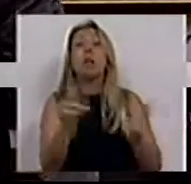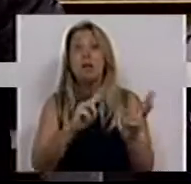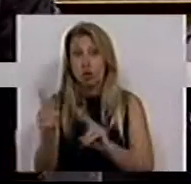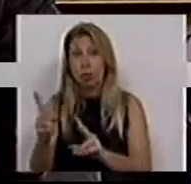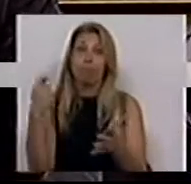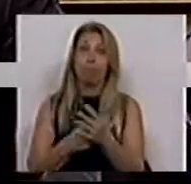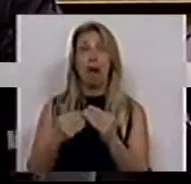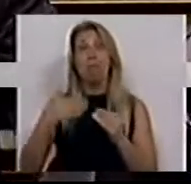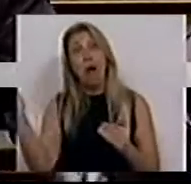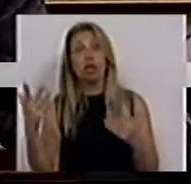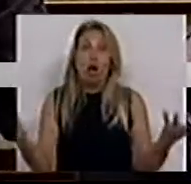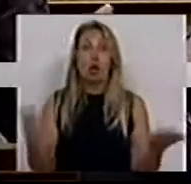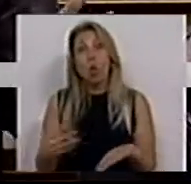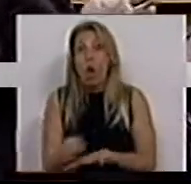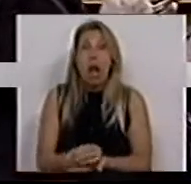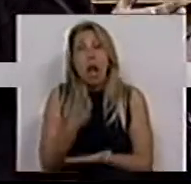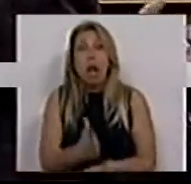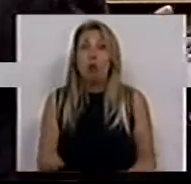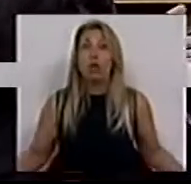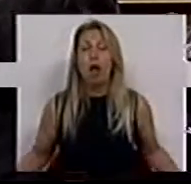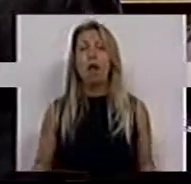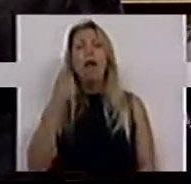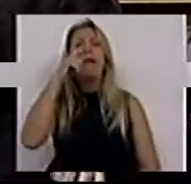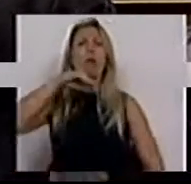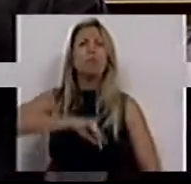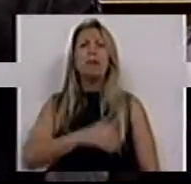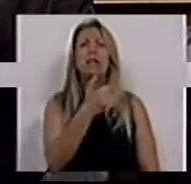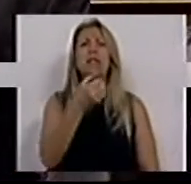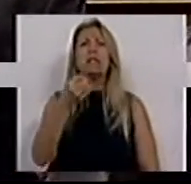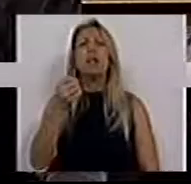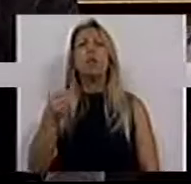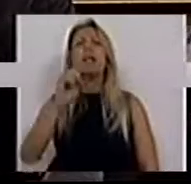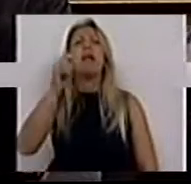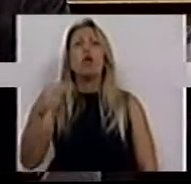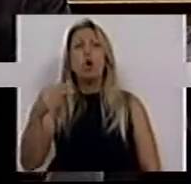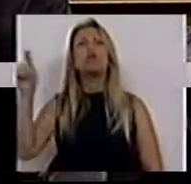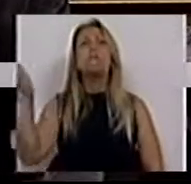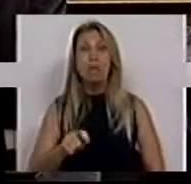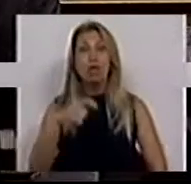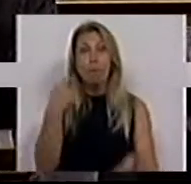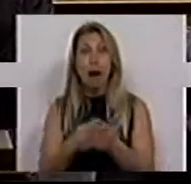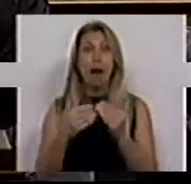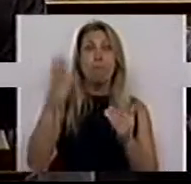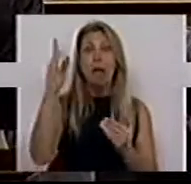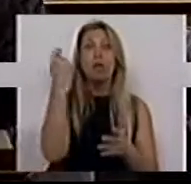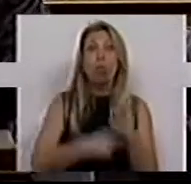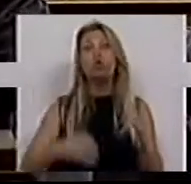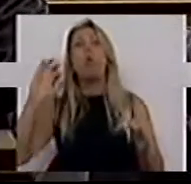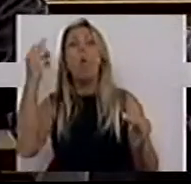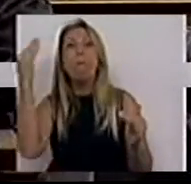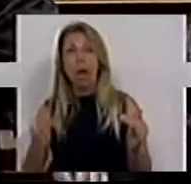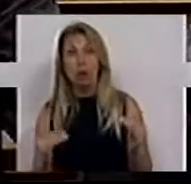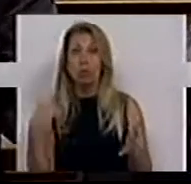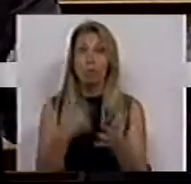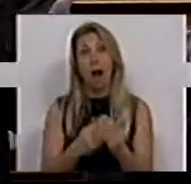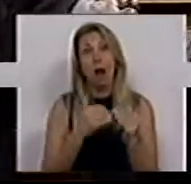mais, por isso não é neutral. Quem ganha 550 euros por mês vai pagar mais ou menos imposto? Vai pagar mais, por isso